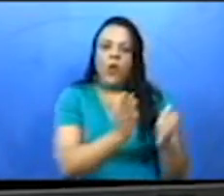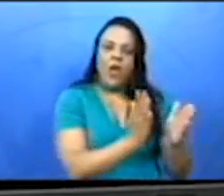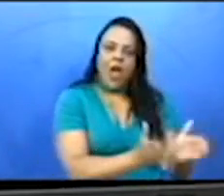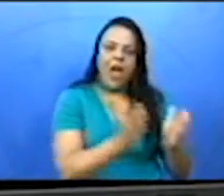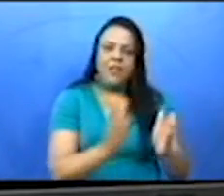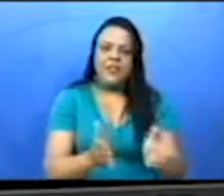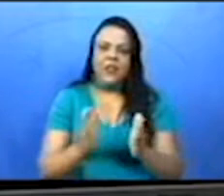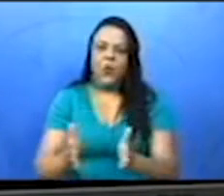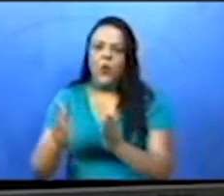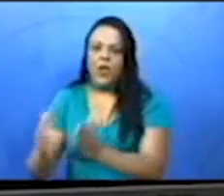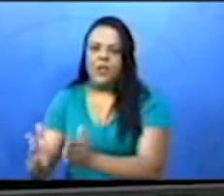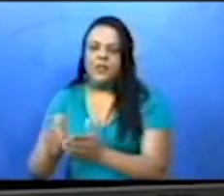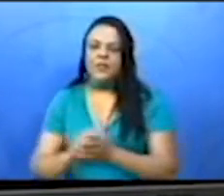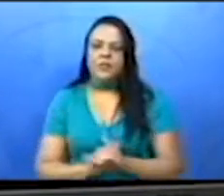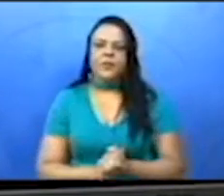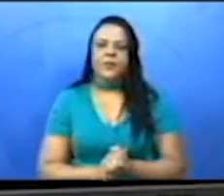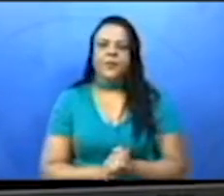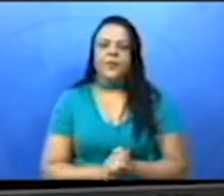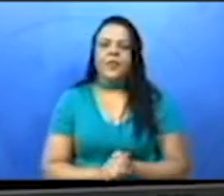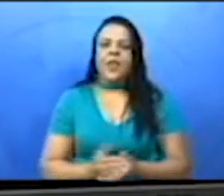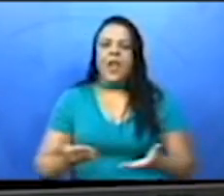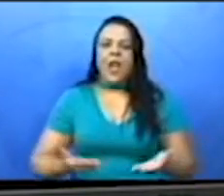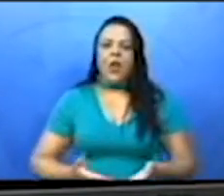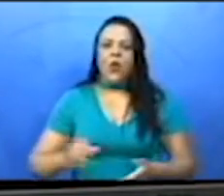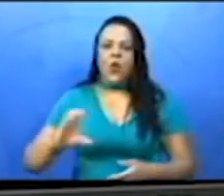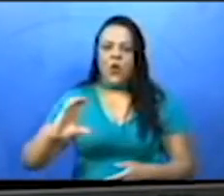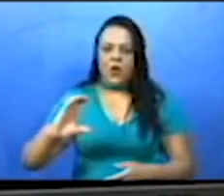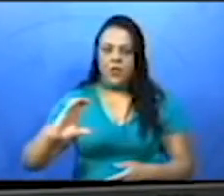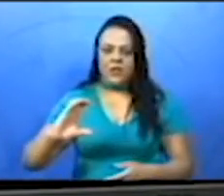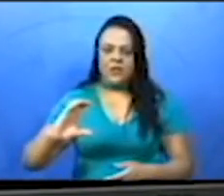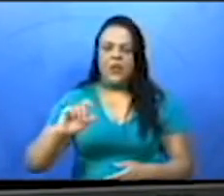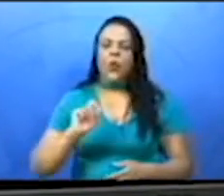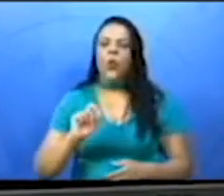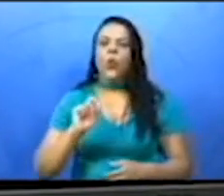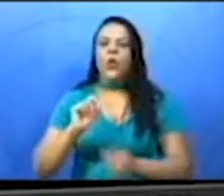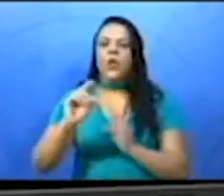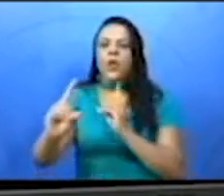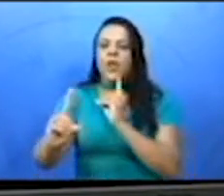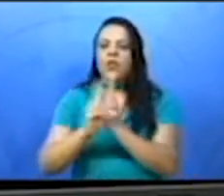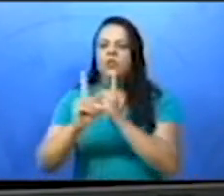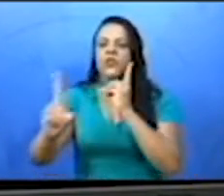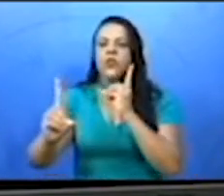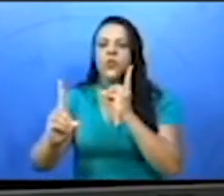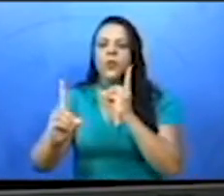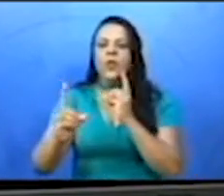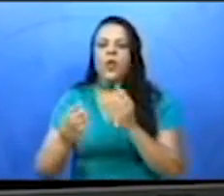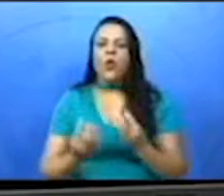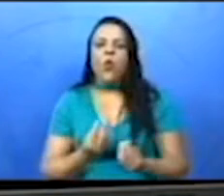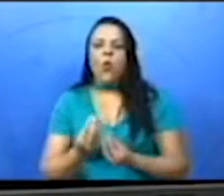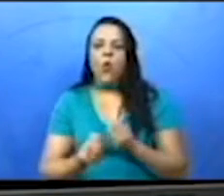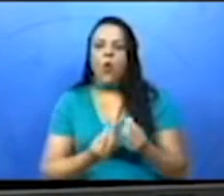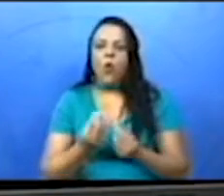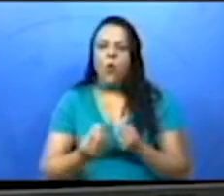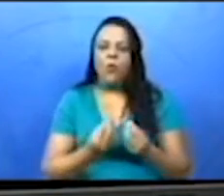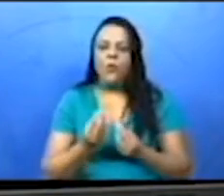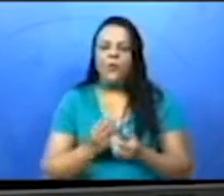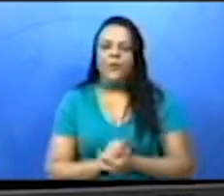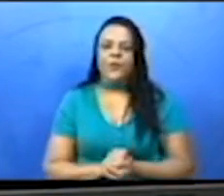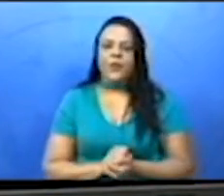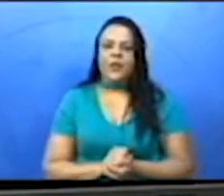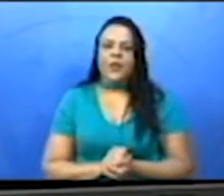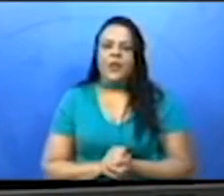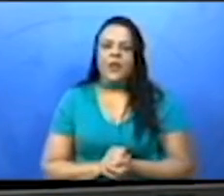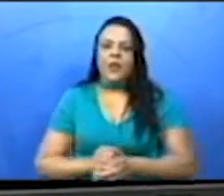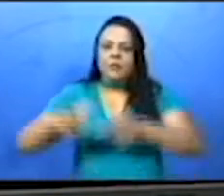E agora, a C, vamos descobrir qual será a forma que ocupará a vigésima